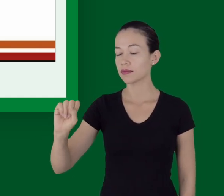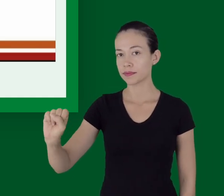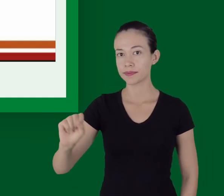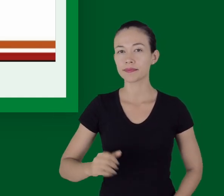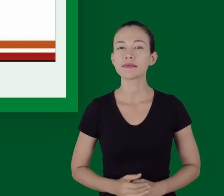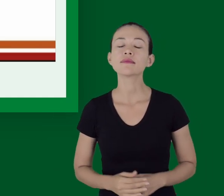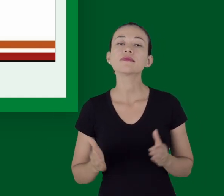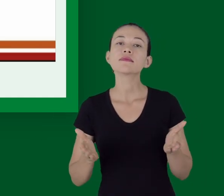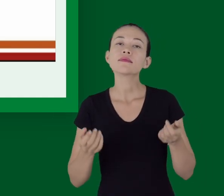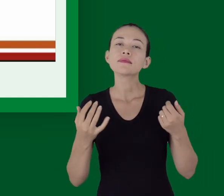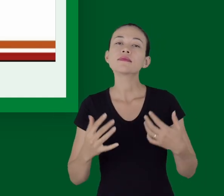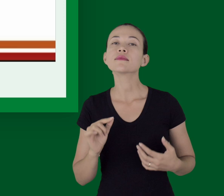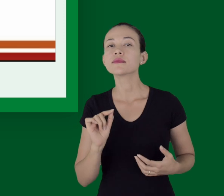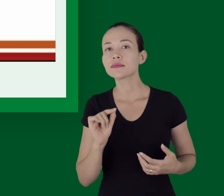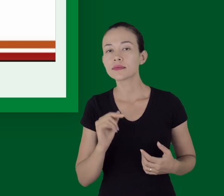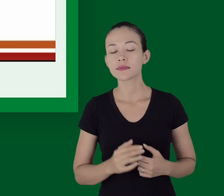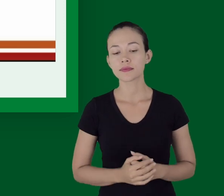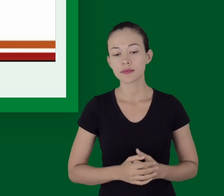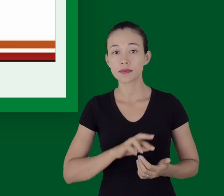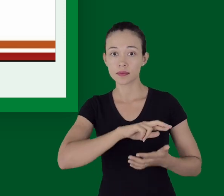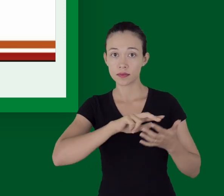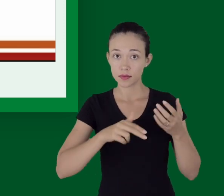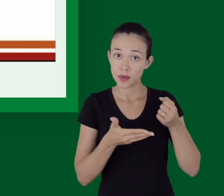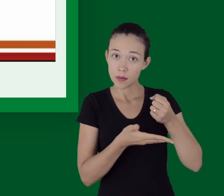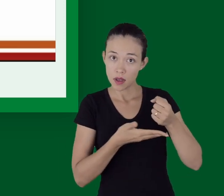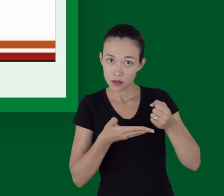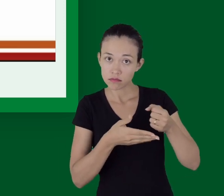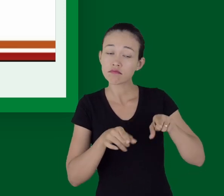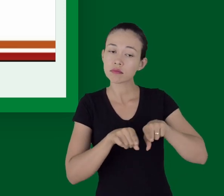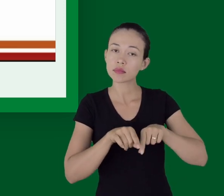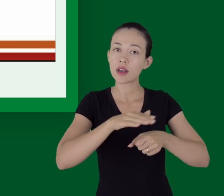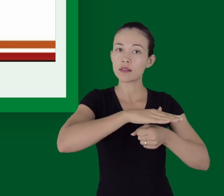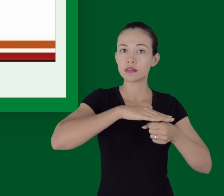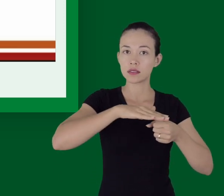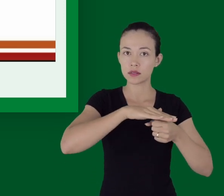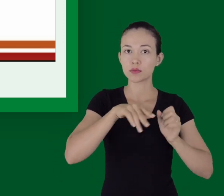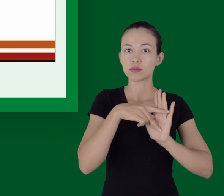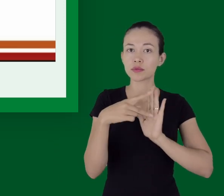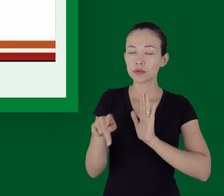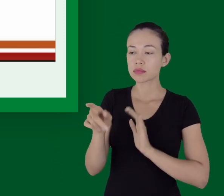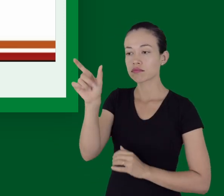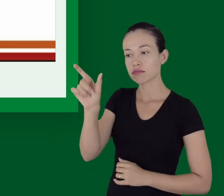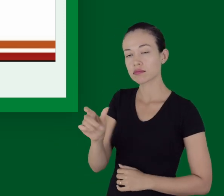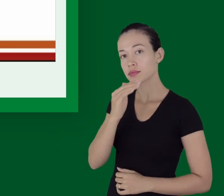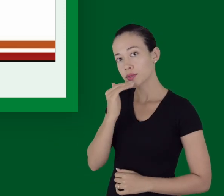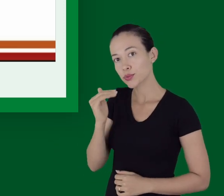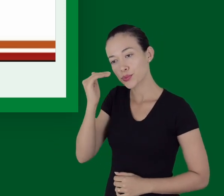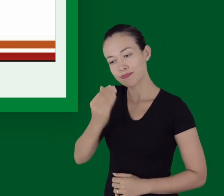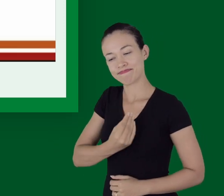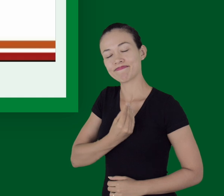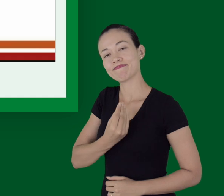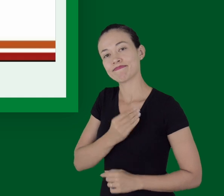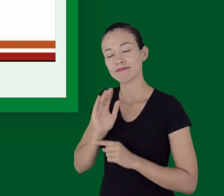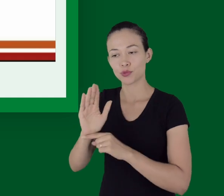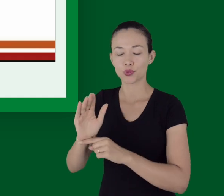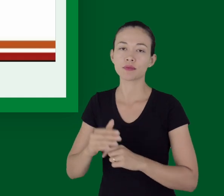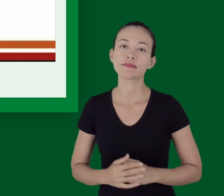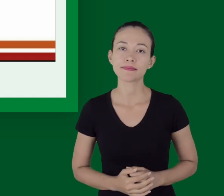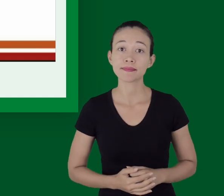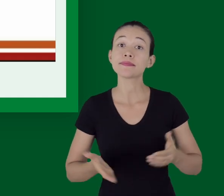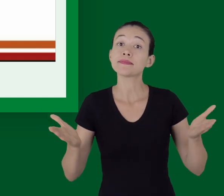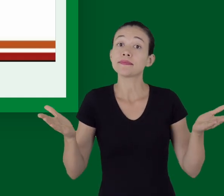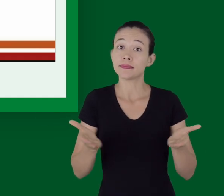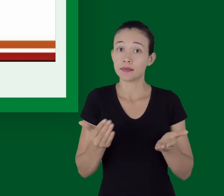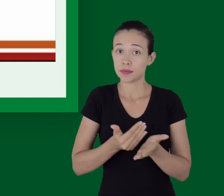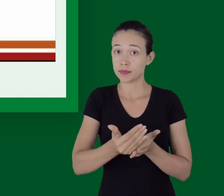conversar com vocês hoje um pouco mais sobre o suporte básico e avançado de vida no adulto. A primeira aula nossa vai ser